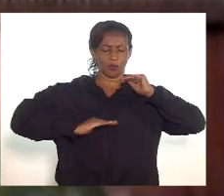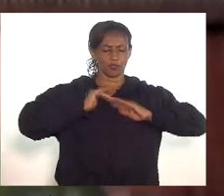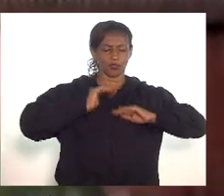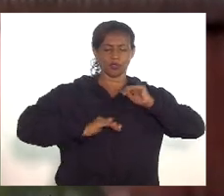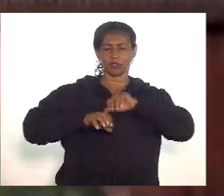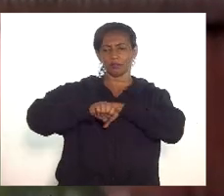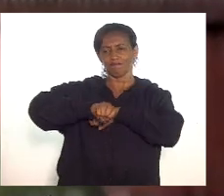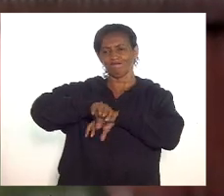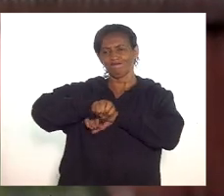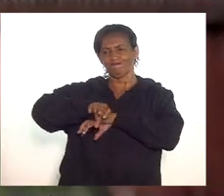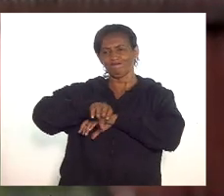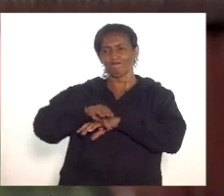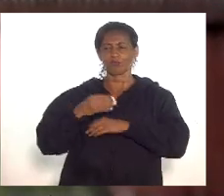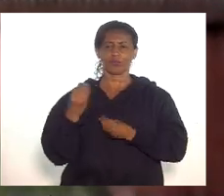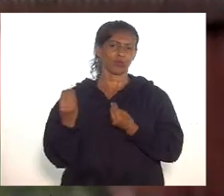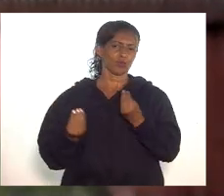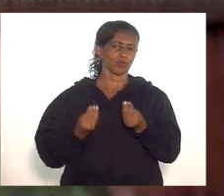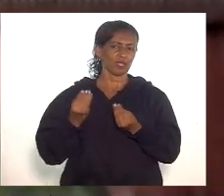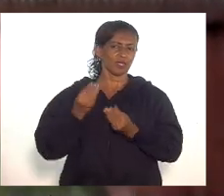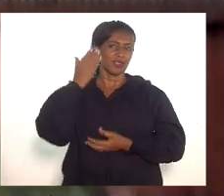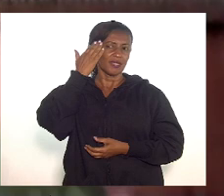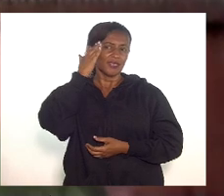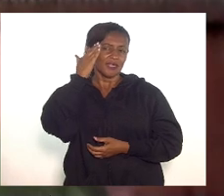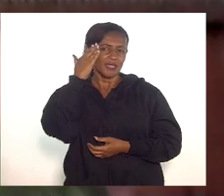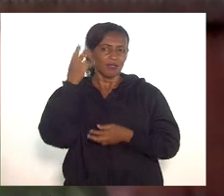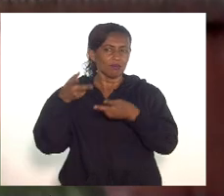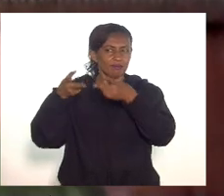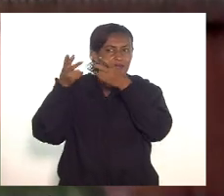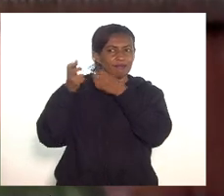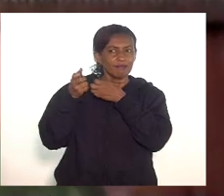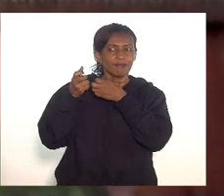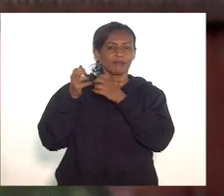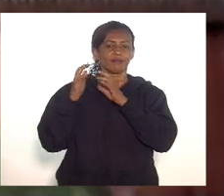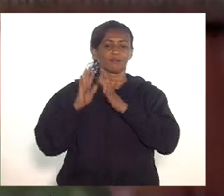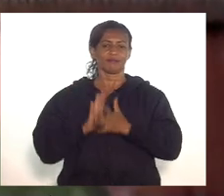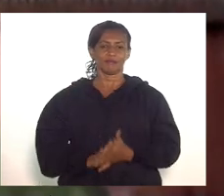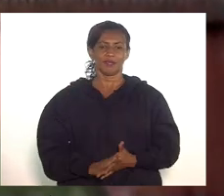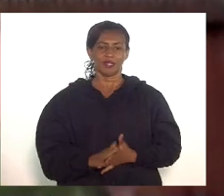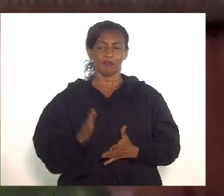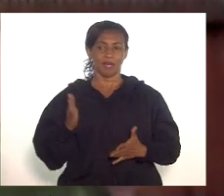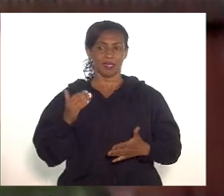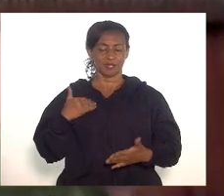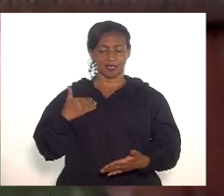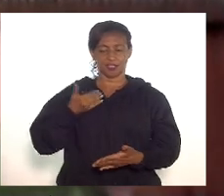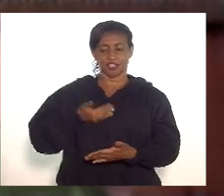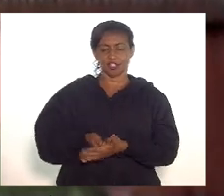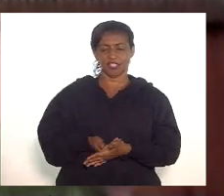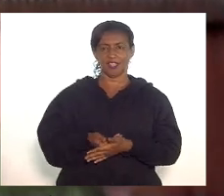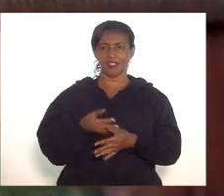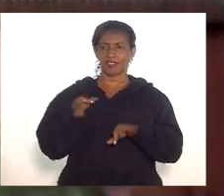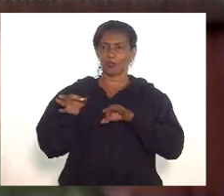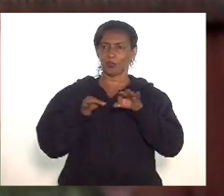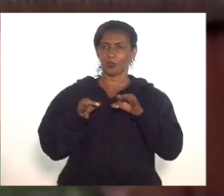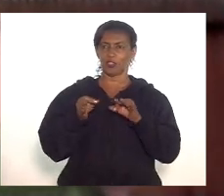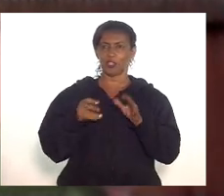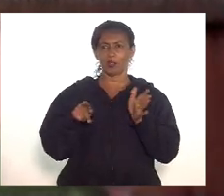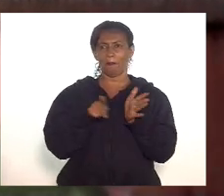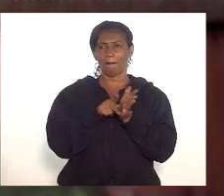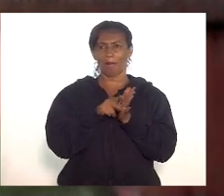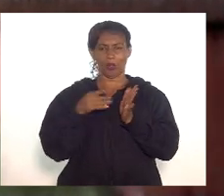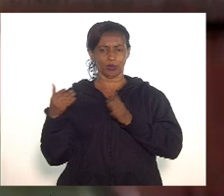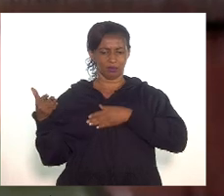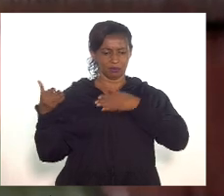educação nesse sentido para tentar entender, mas também nos causou espécie a chegada desse projeto, a pauta dessa